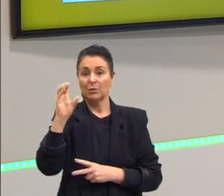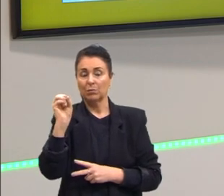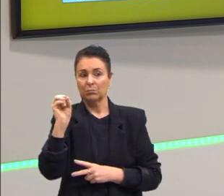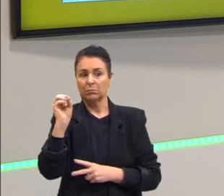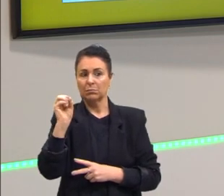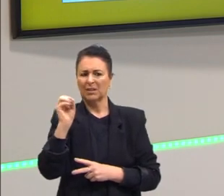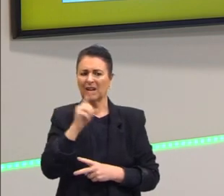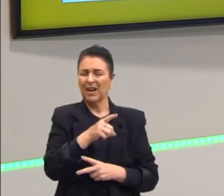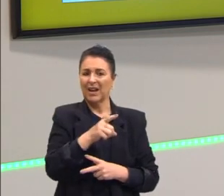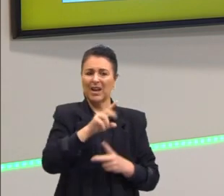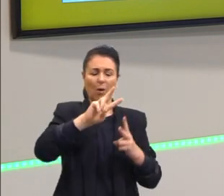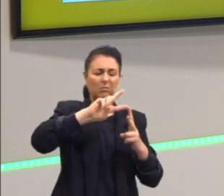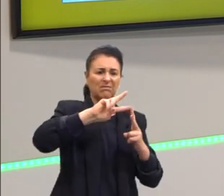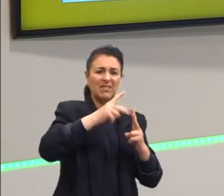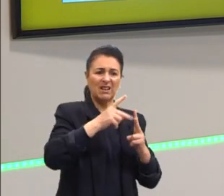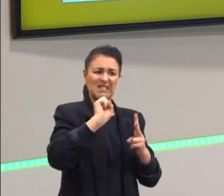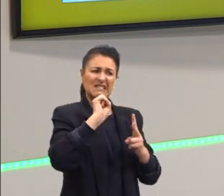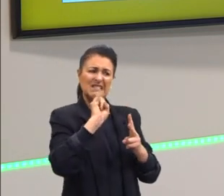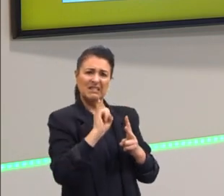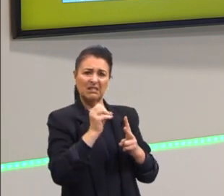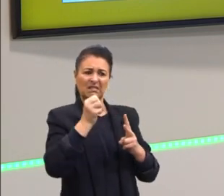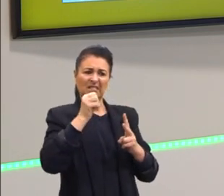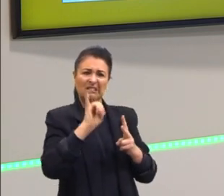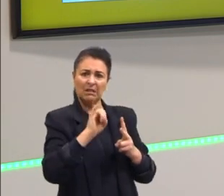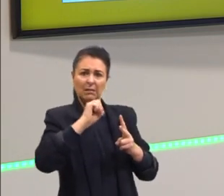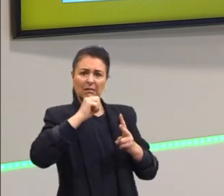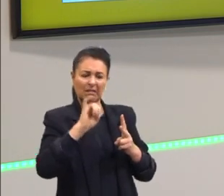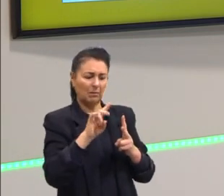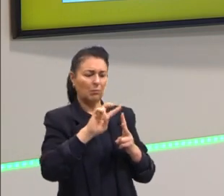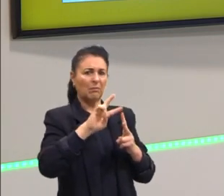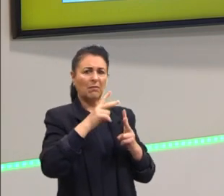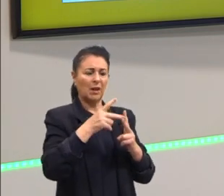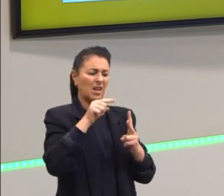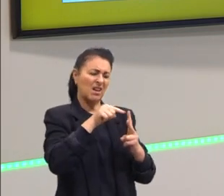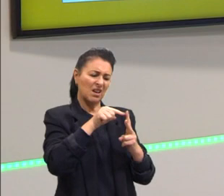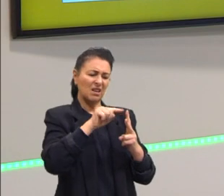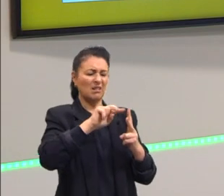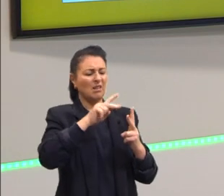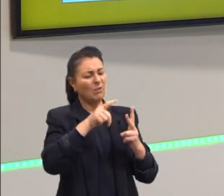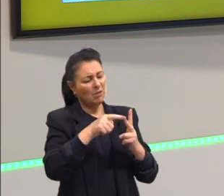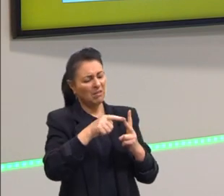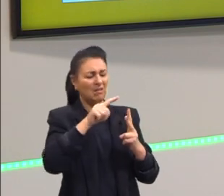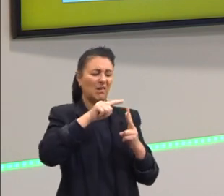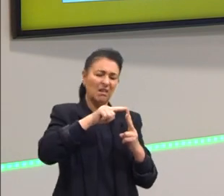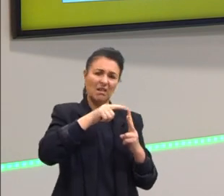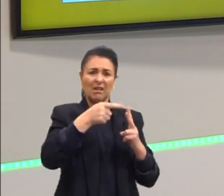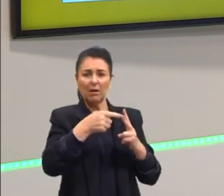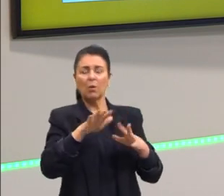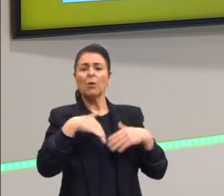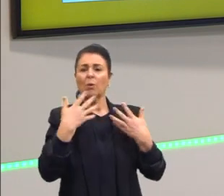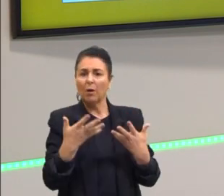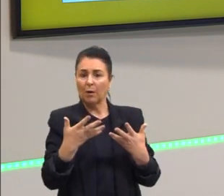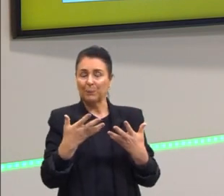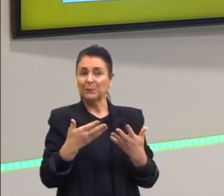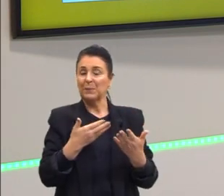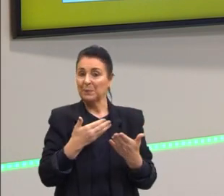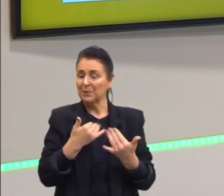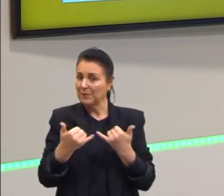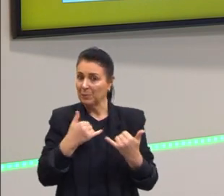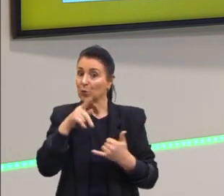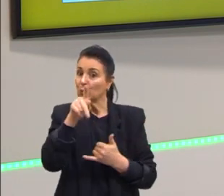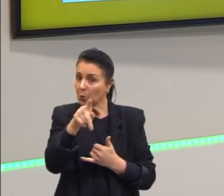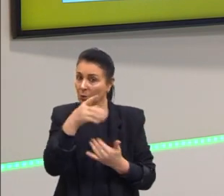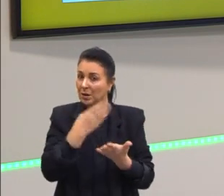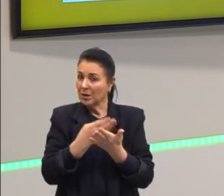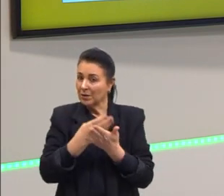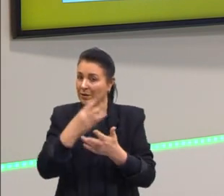alguma coisa. C, sempre um C, um condicionamento. Por exemplo, você que está estudando para o Enem, é uma